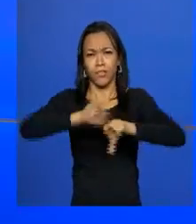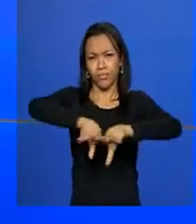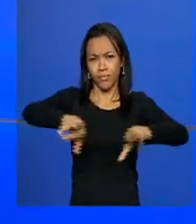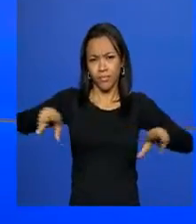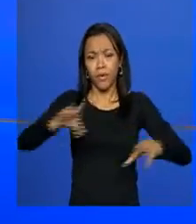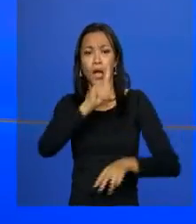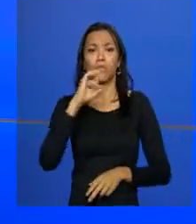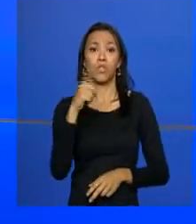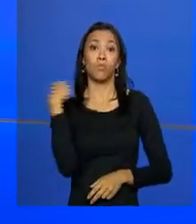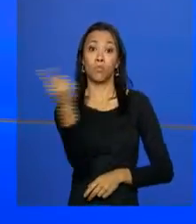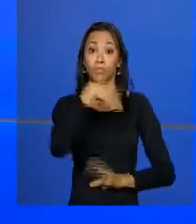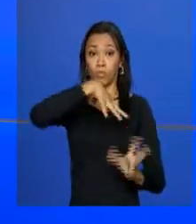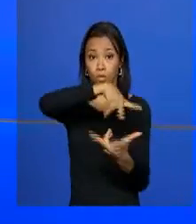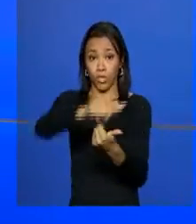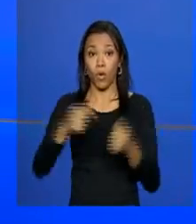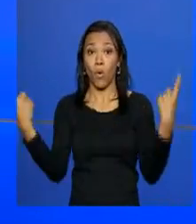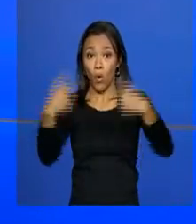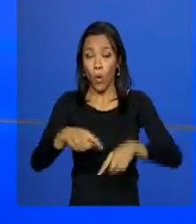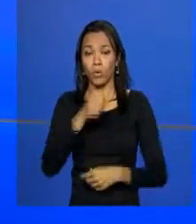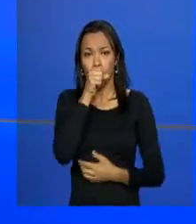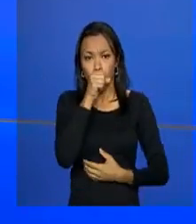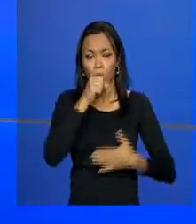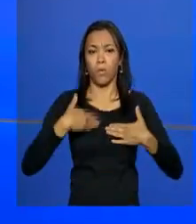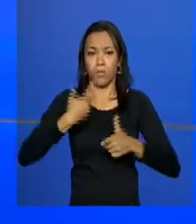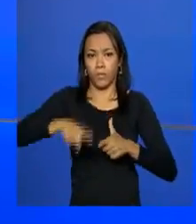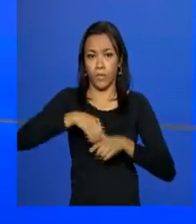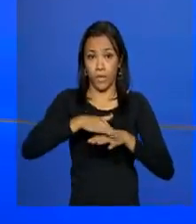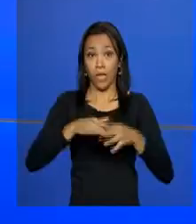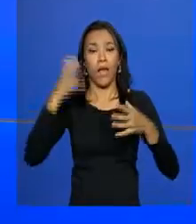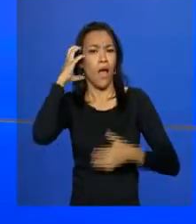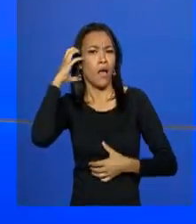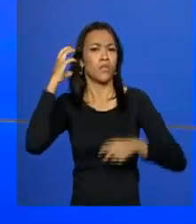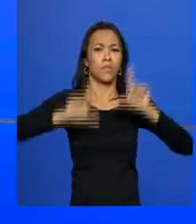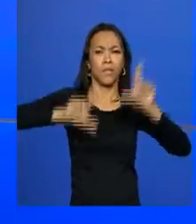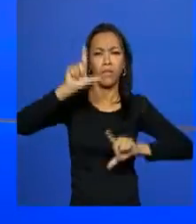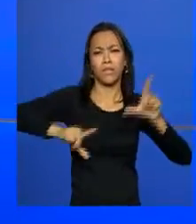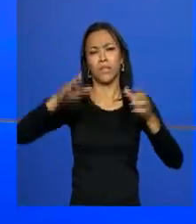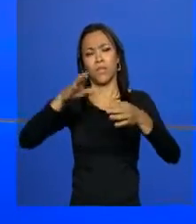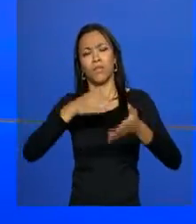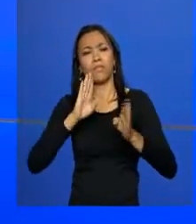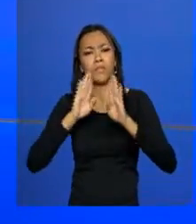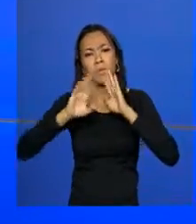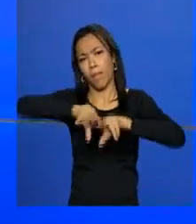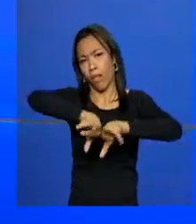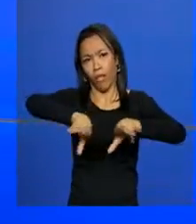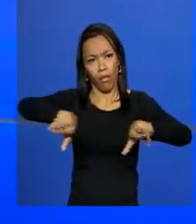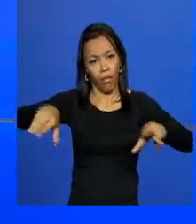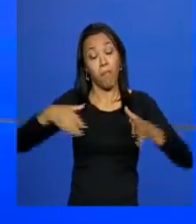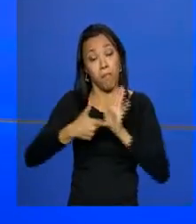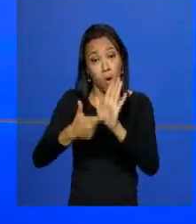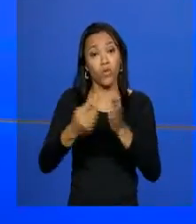Tuberculose e uma campanha veiculada nas rádios, TVs e redes sociais mostra a importância do diagnóstico e